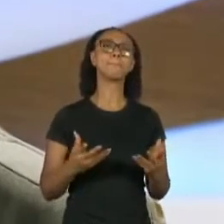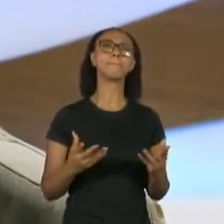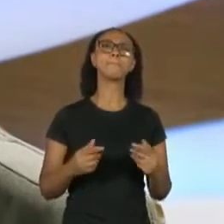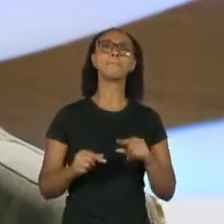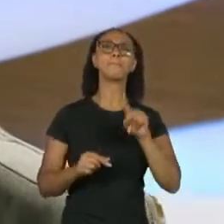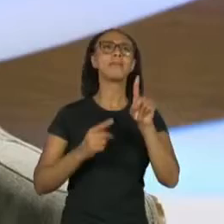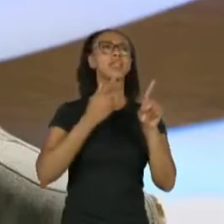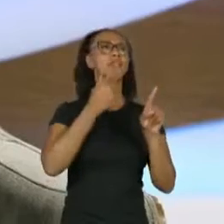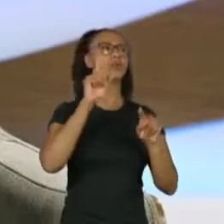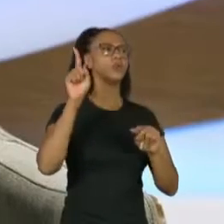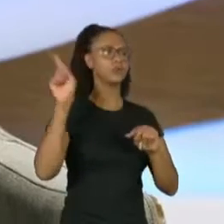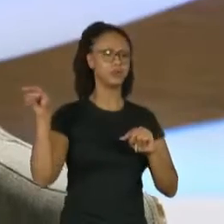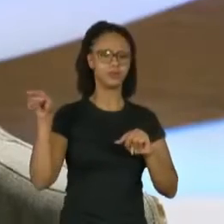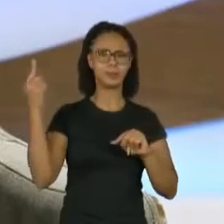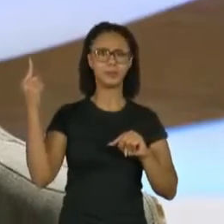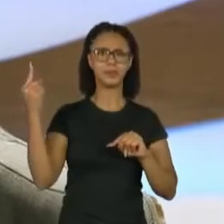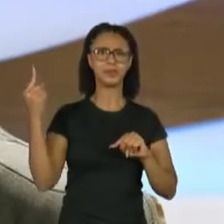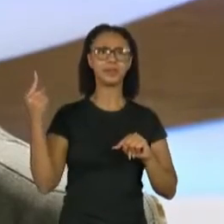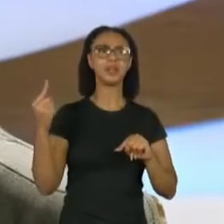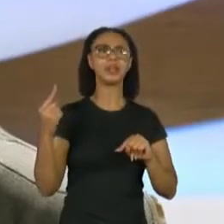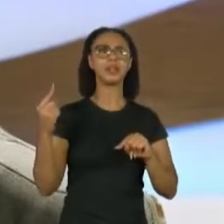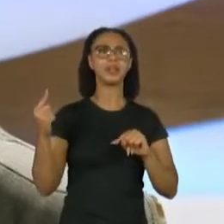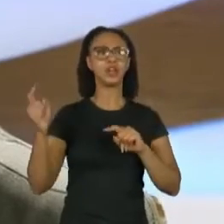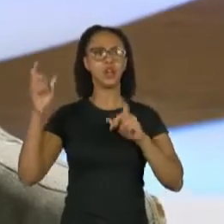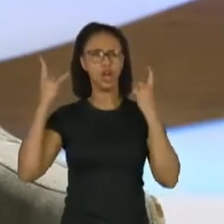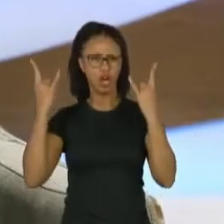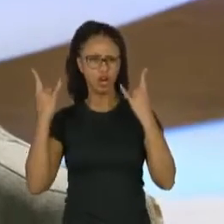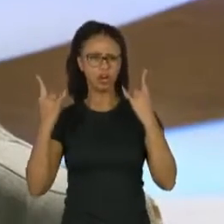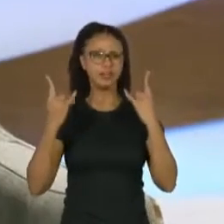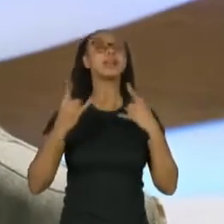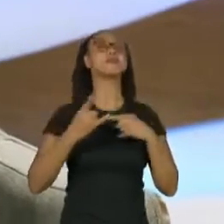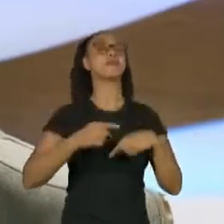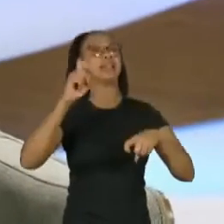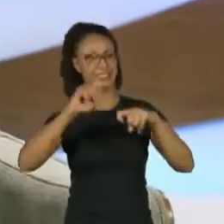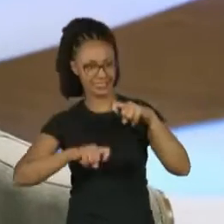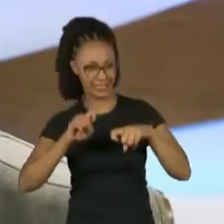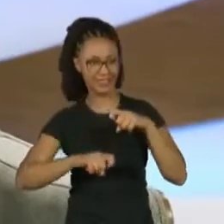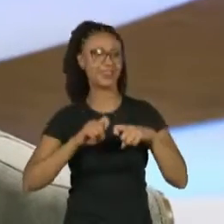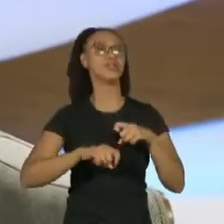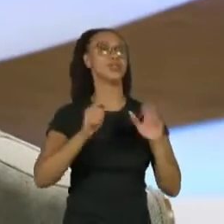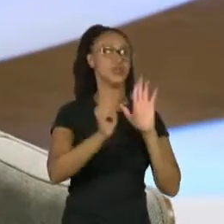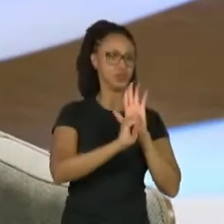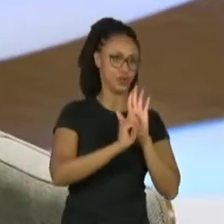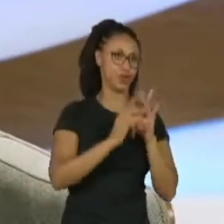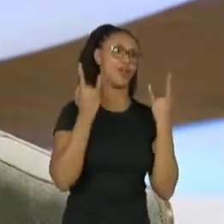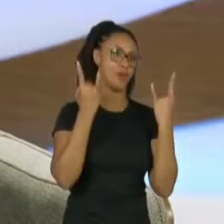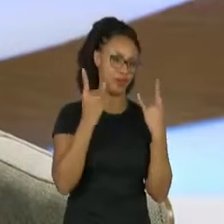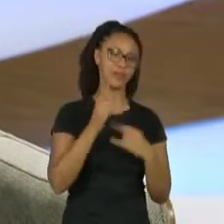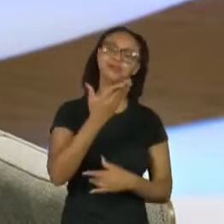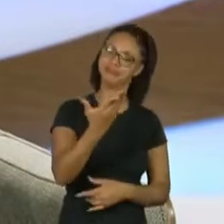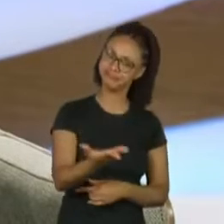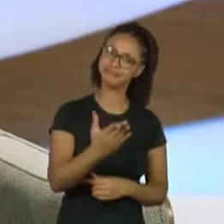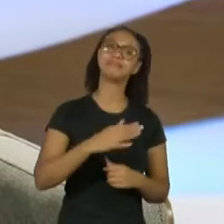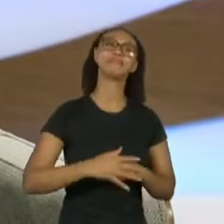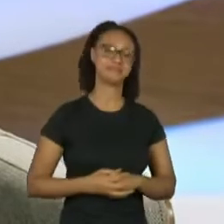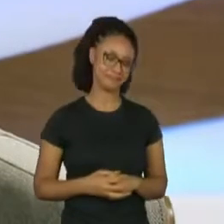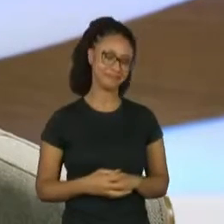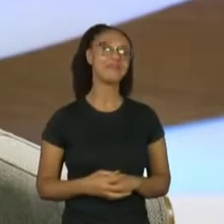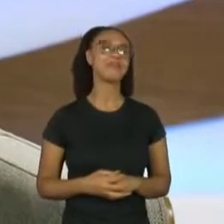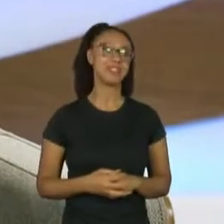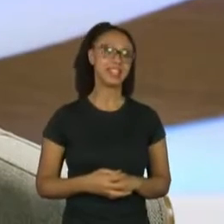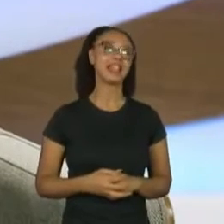ordem mesmo? Rock'n'roll? Sexo, drogas e rock'n'roll. Sim, eu também presenciei muitas